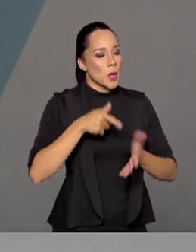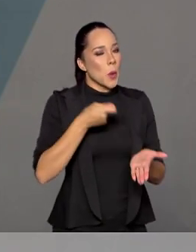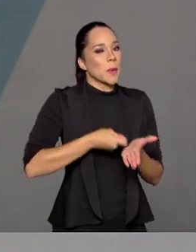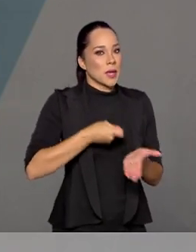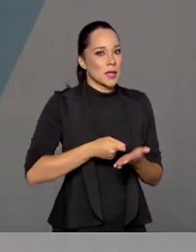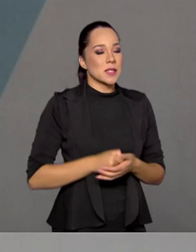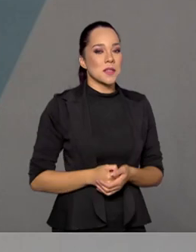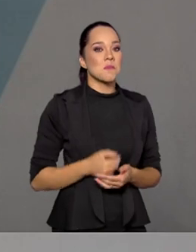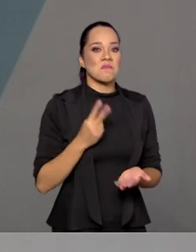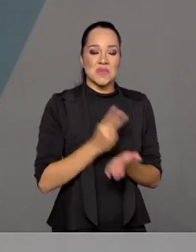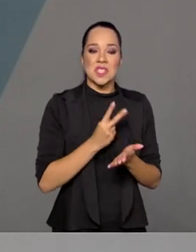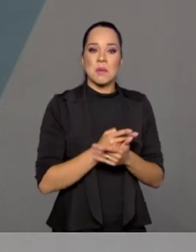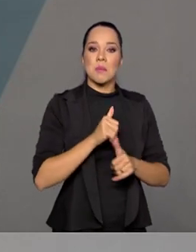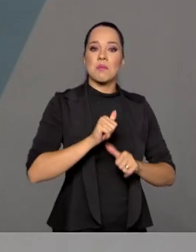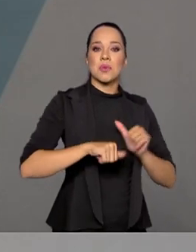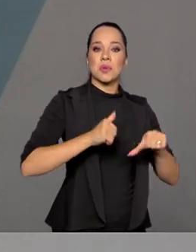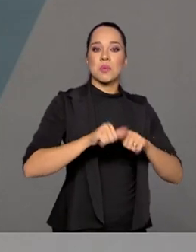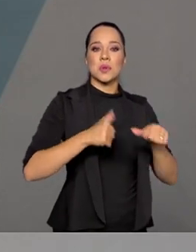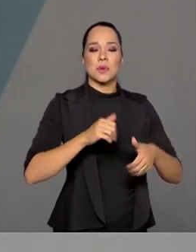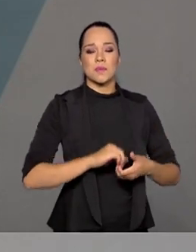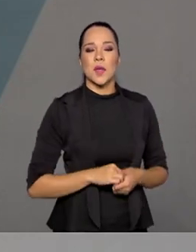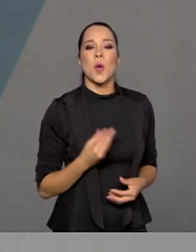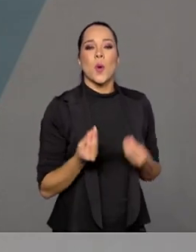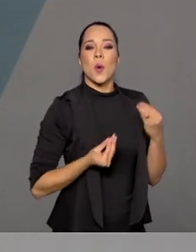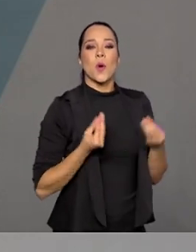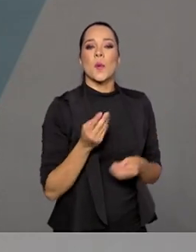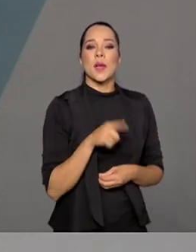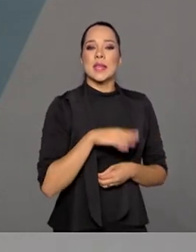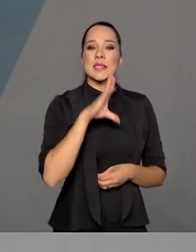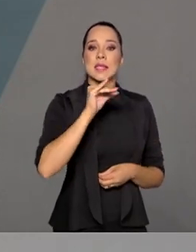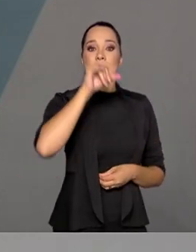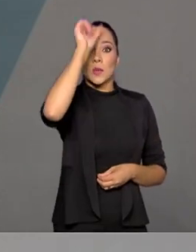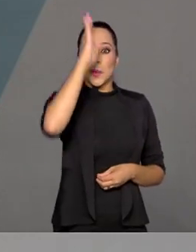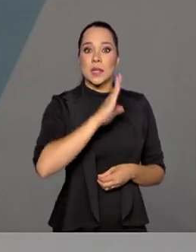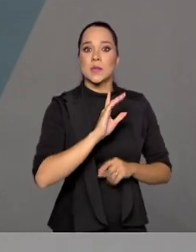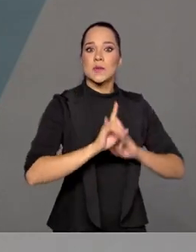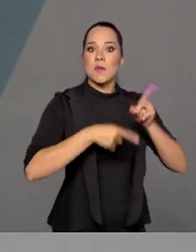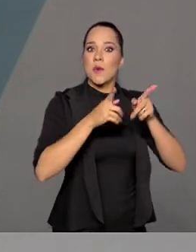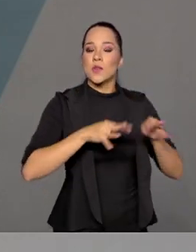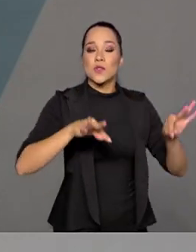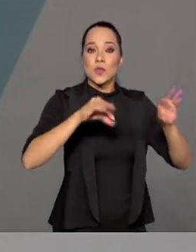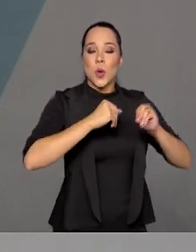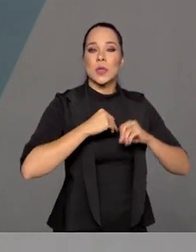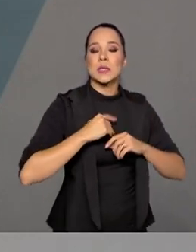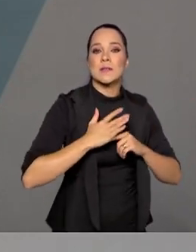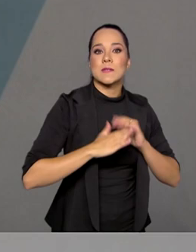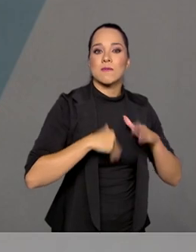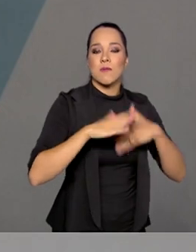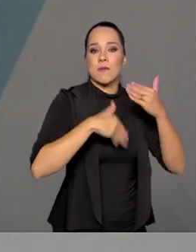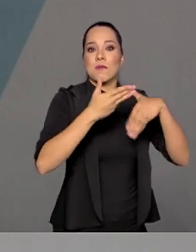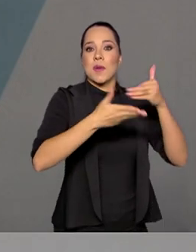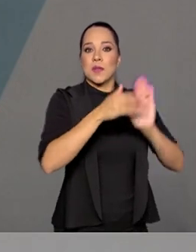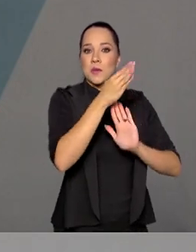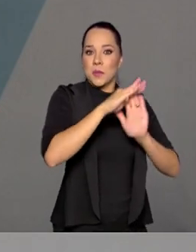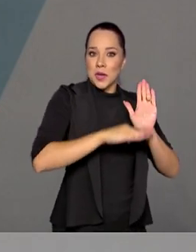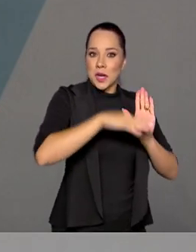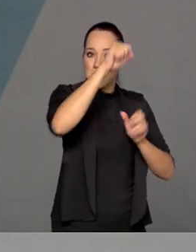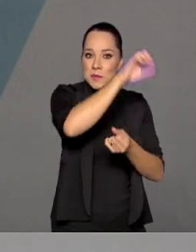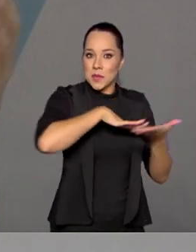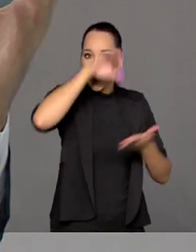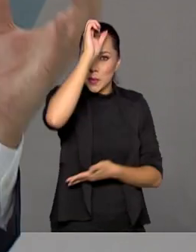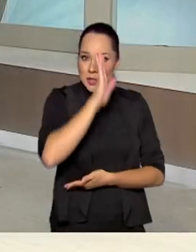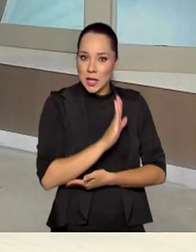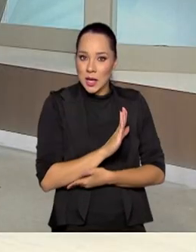Ela sempre está se transformando. Como é que vai ficar a ciência brasileira depois de todo esse desenvolvimento do Programa Espacial